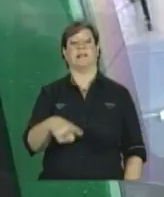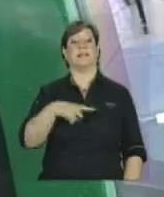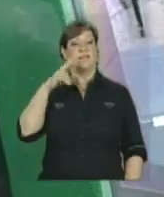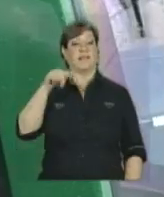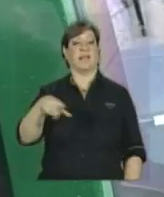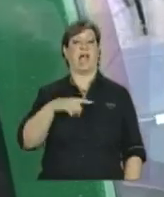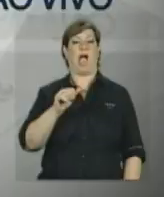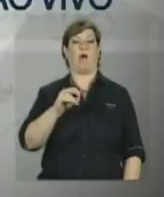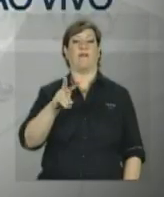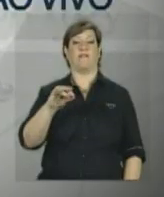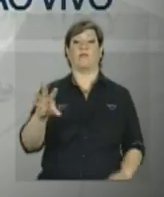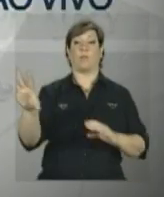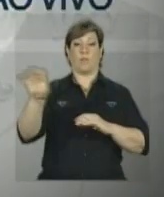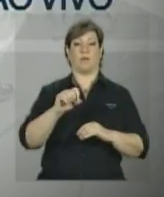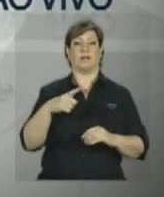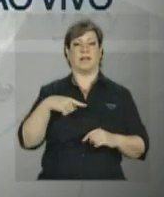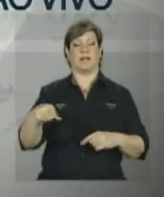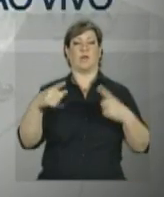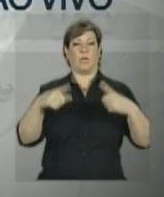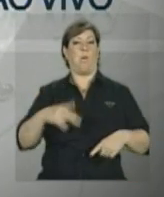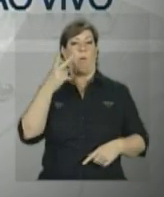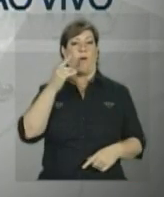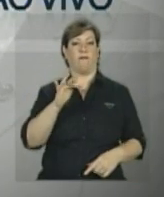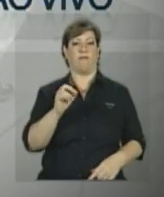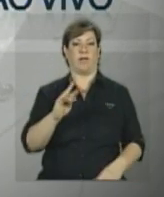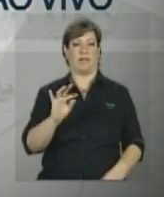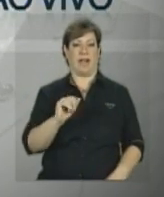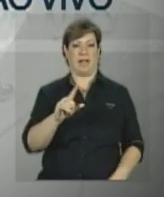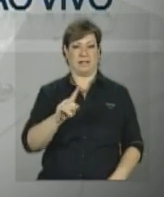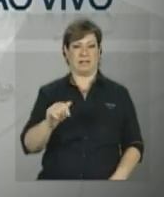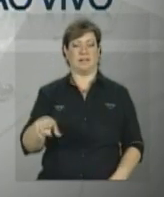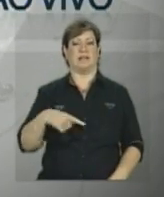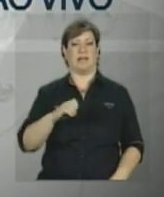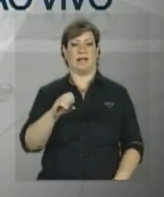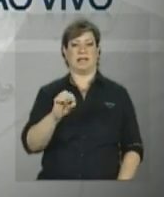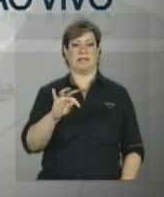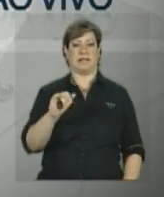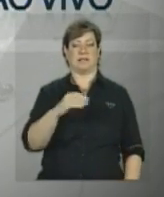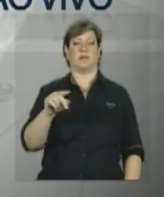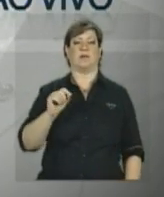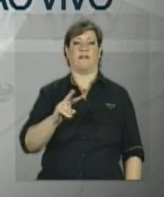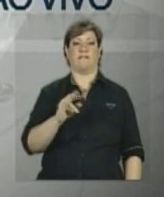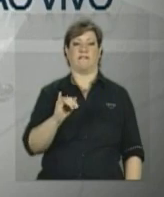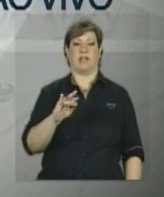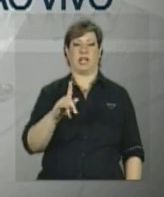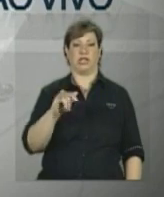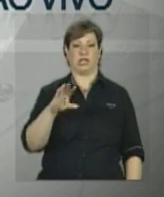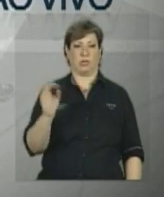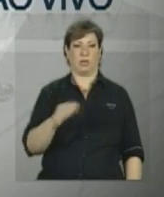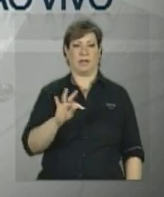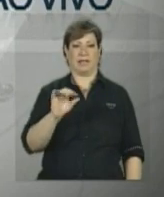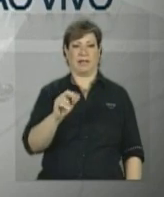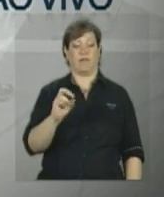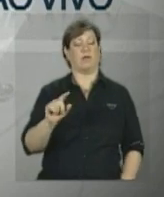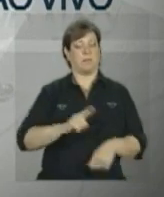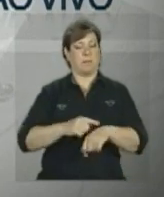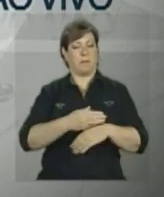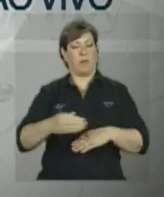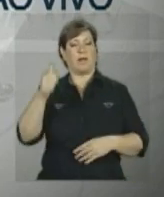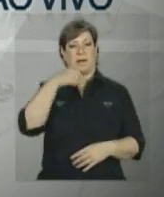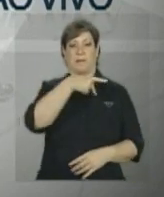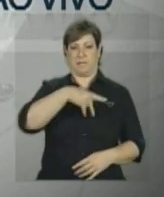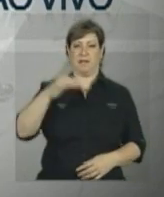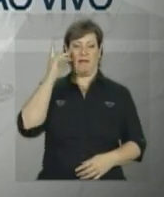ao vivo direto de Fortaleza, da estação Virgílio Tavra, onde daqui a pouco a presidenta Dilma